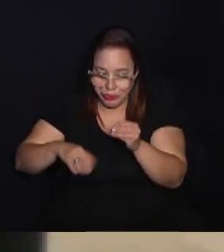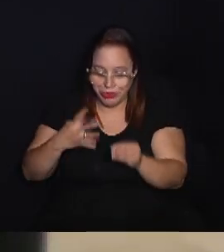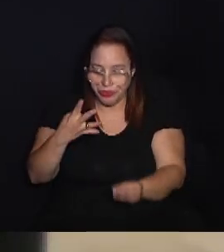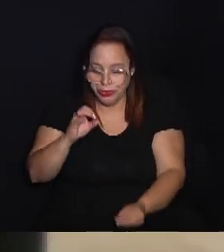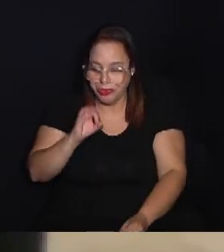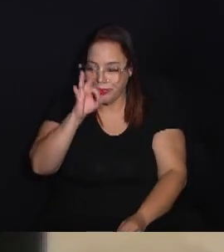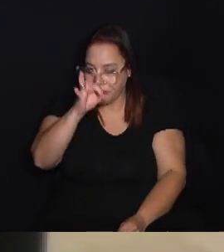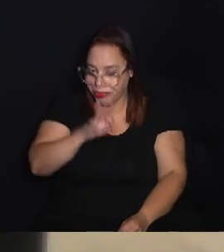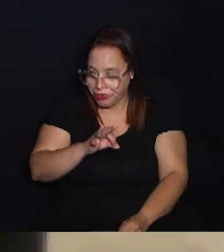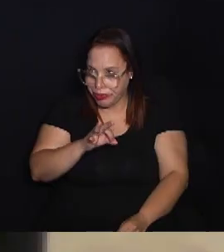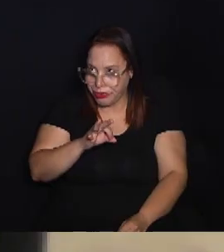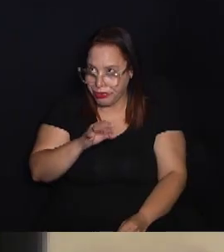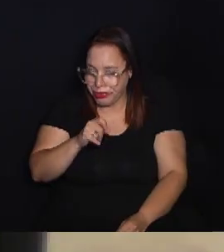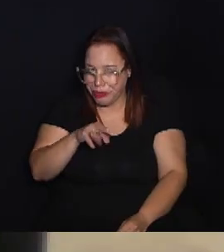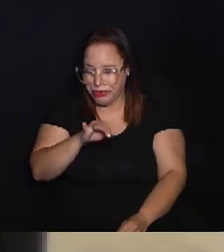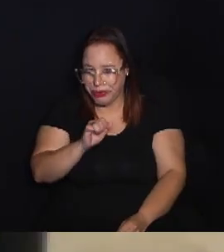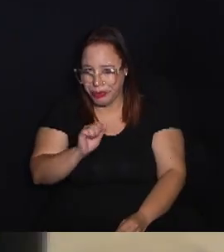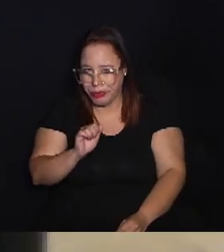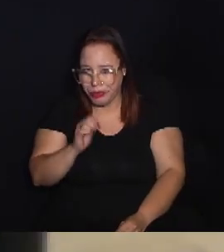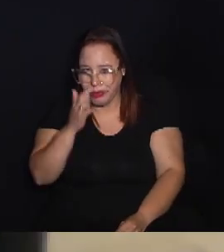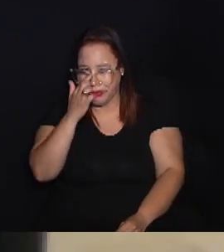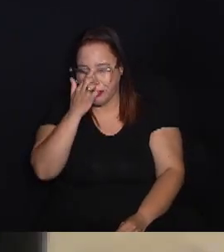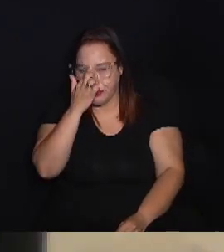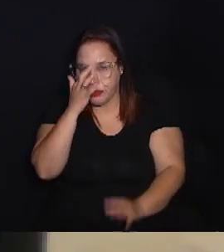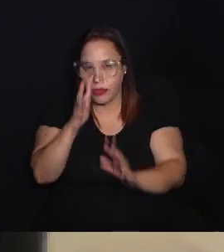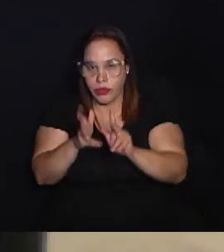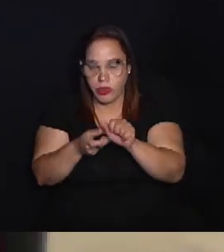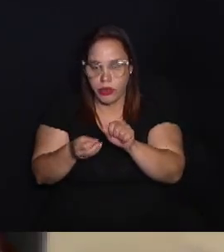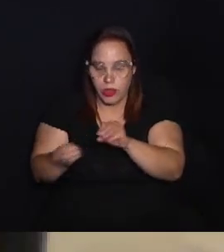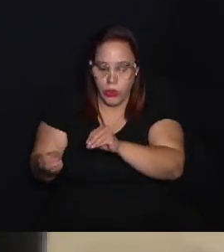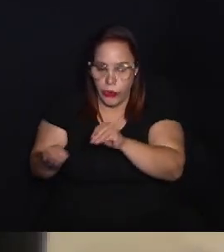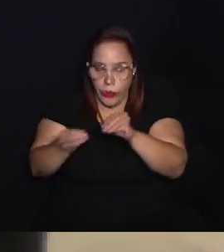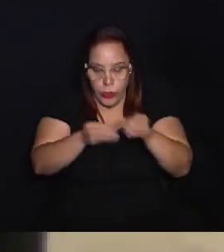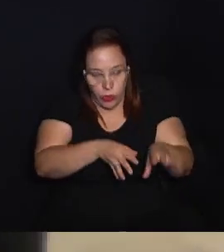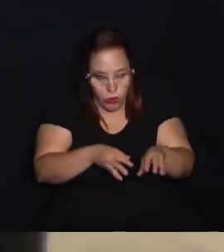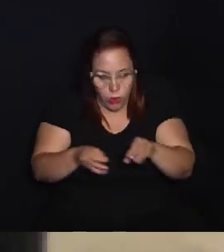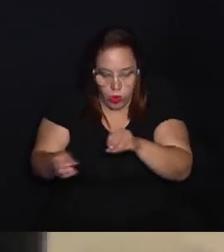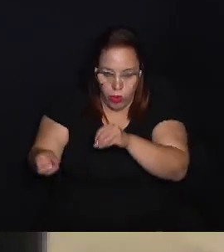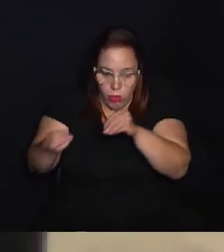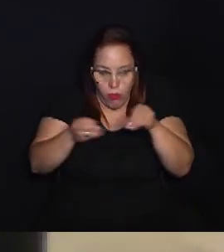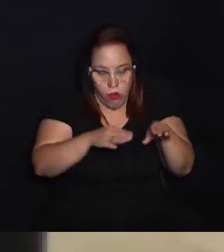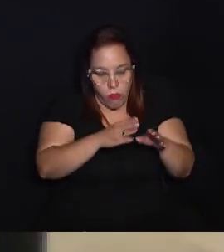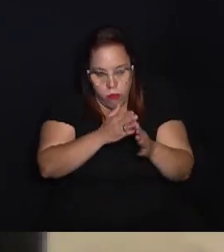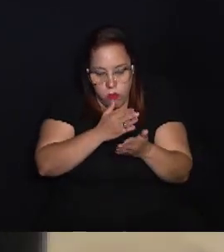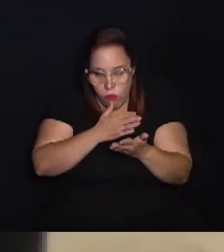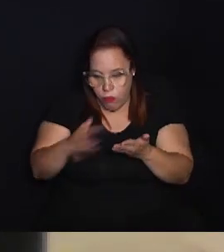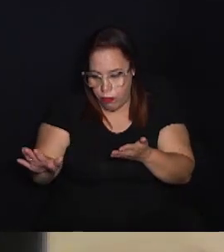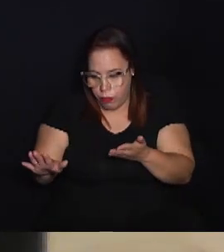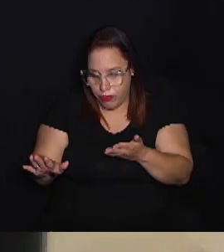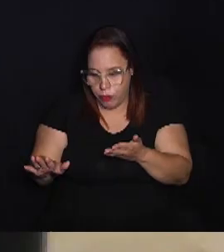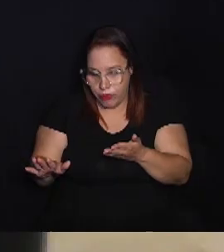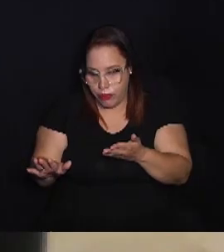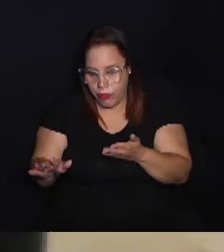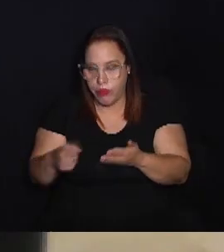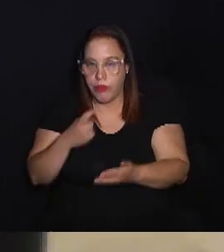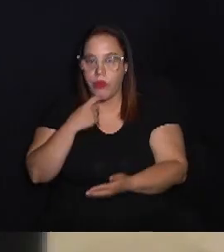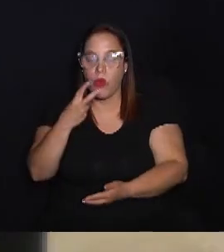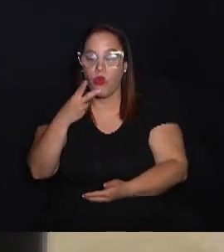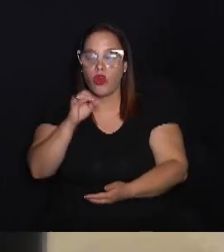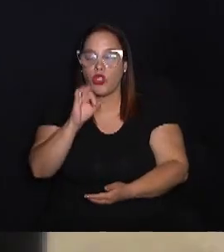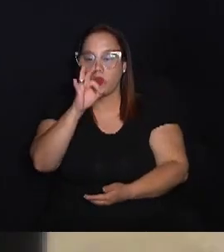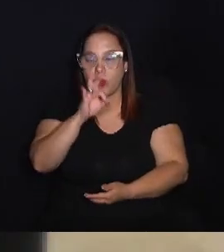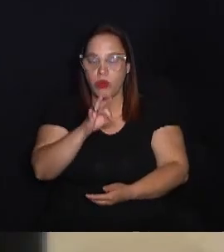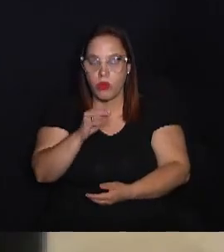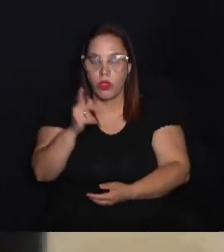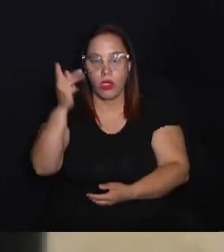desperdício. Eu comentei que são 40%, a média a nível nacional de tudo que é captado e transportado é desperdiçado. Campinas, no